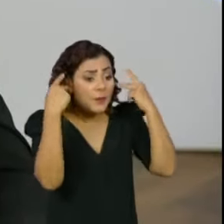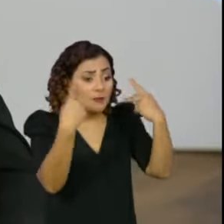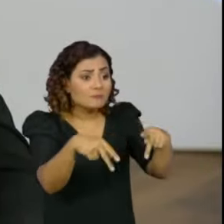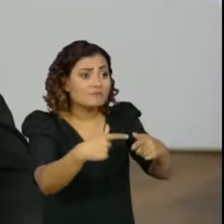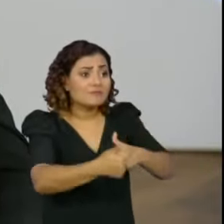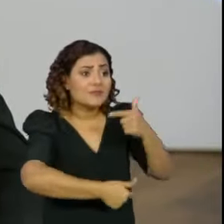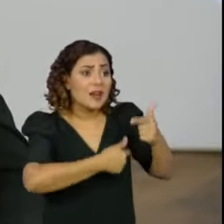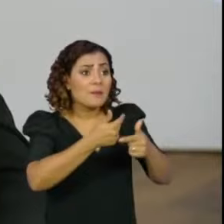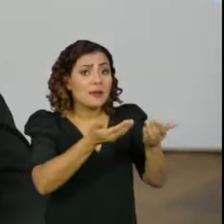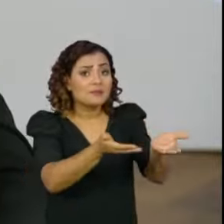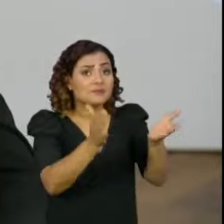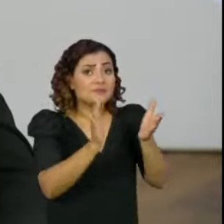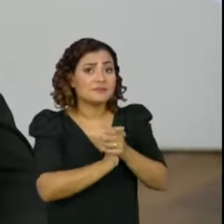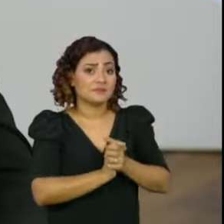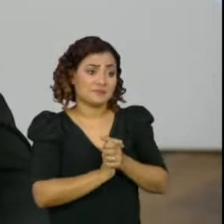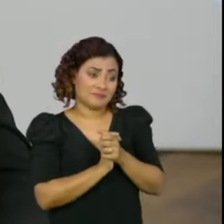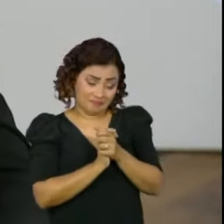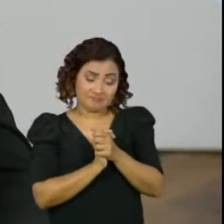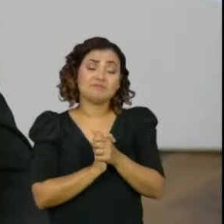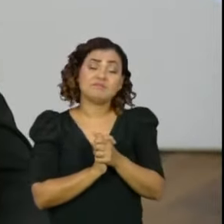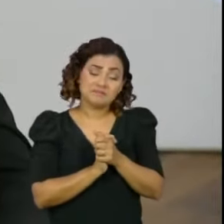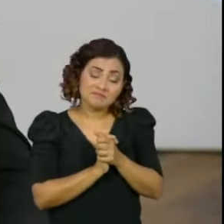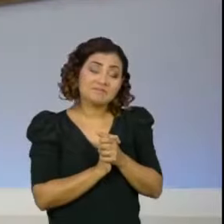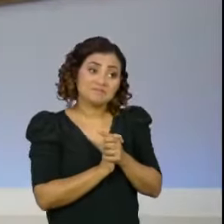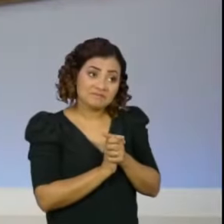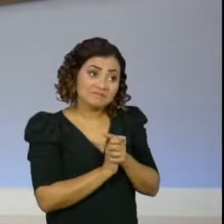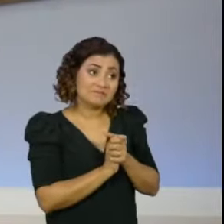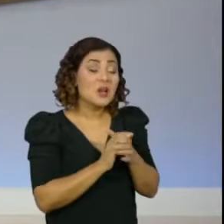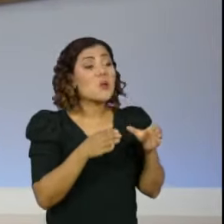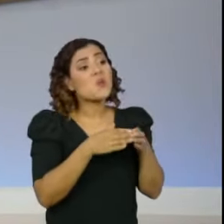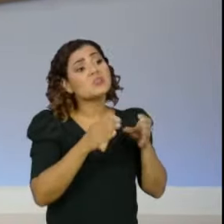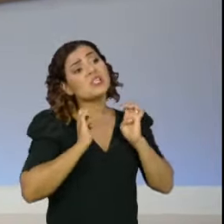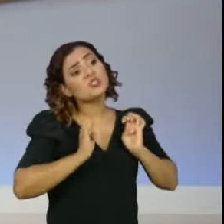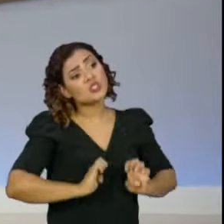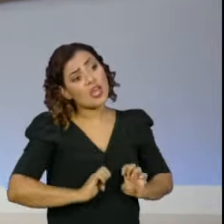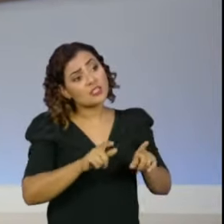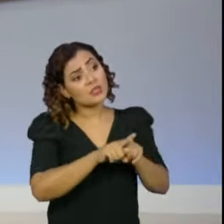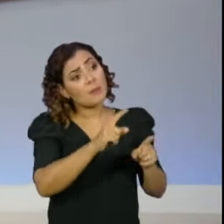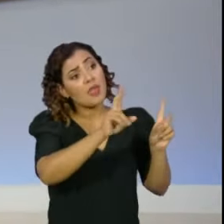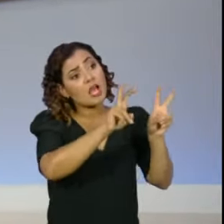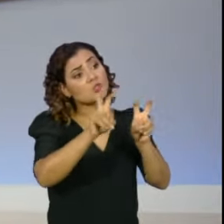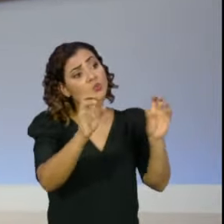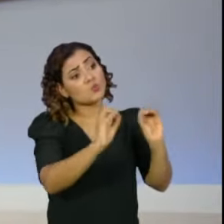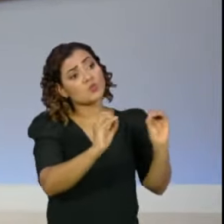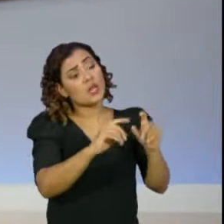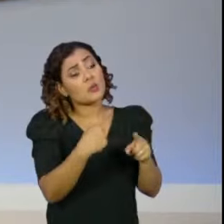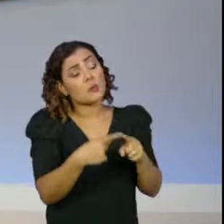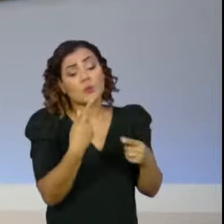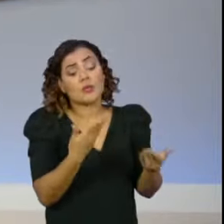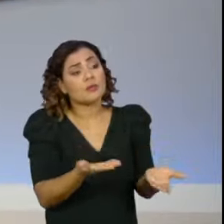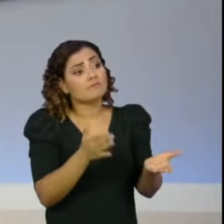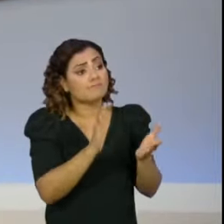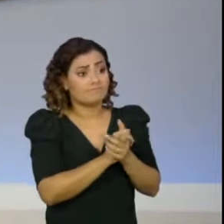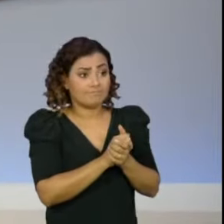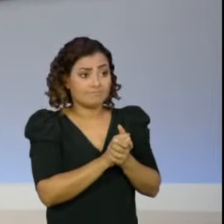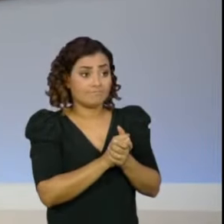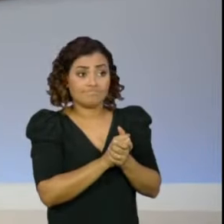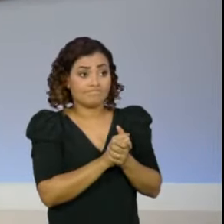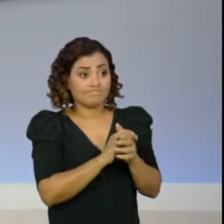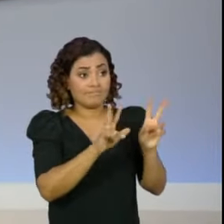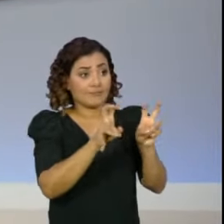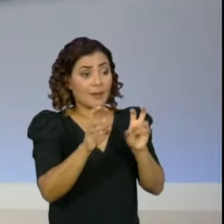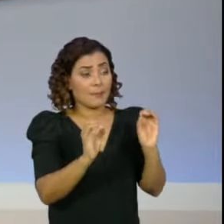exercendo as prerrogativas do seu mandato. O Conselho de Ética também não trata desse assunto porque não foi, como o senhor lembrou, instalado.